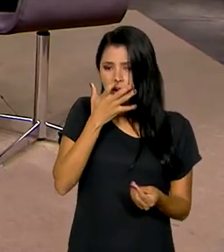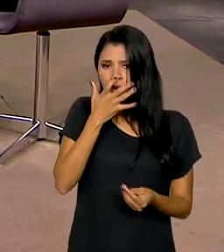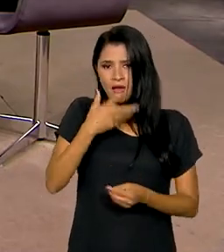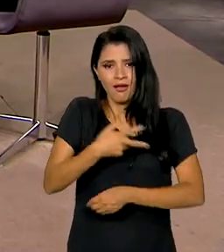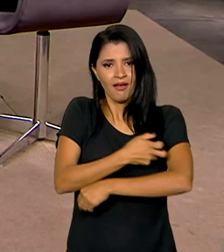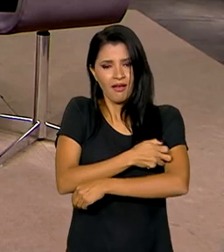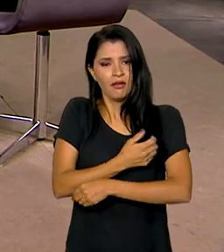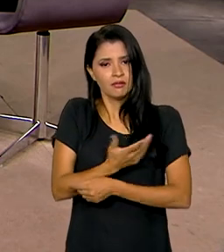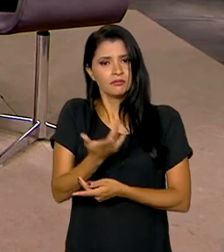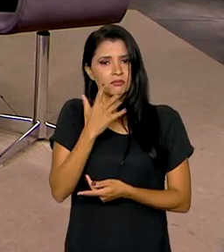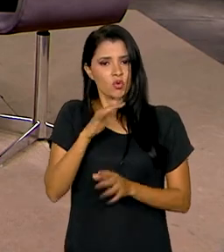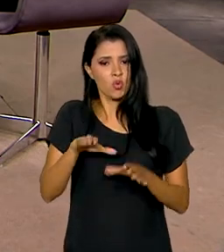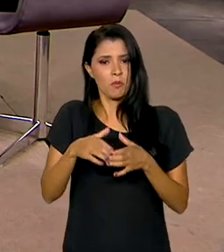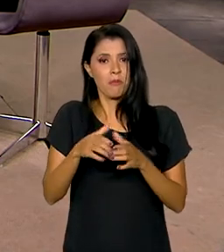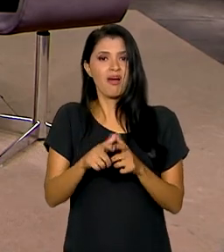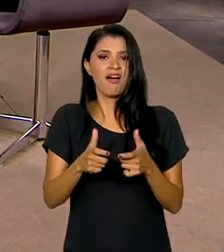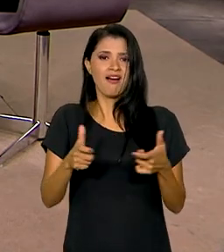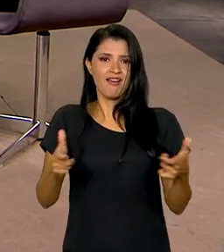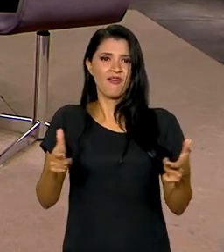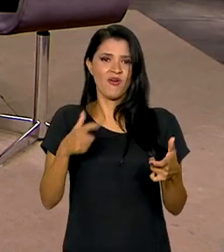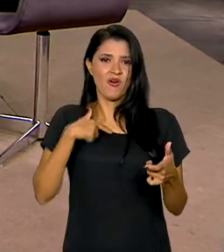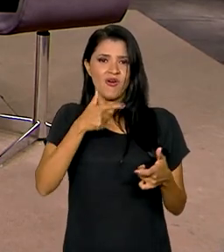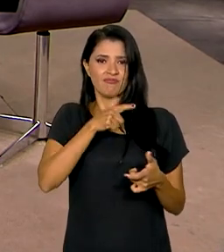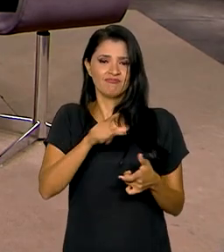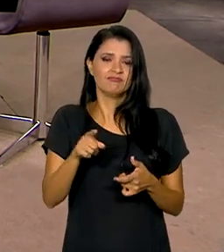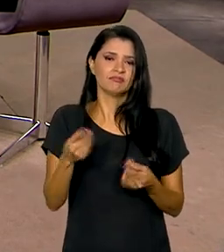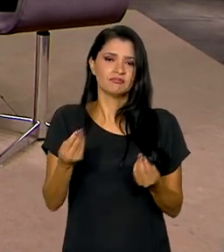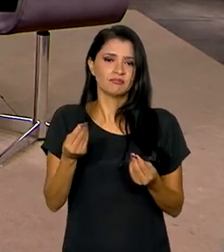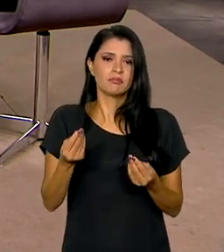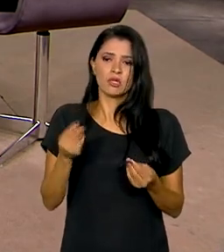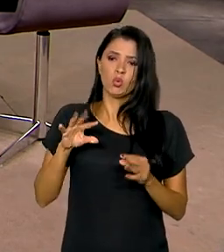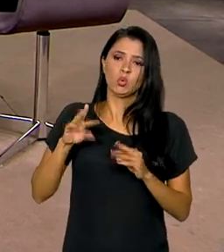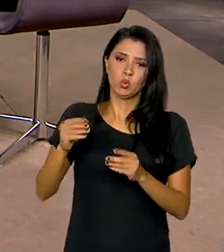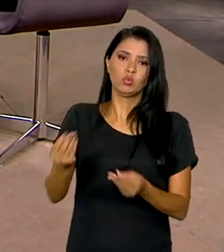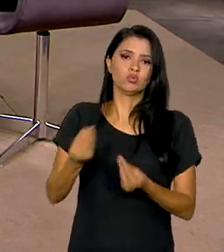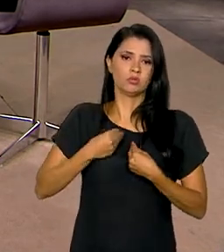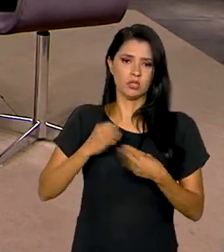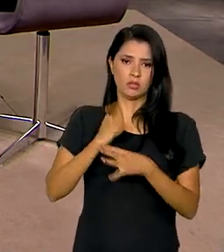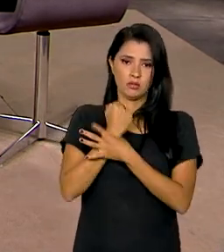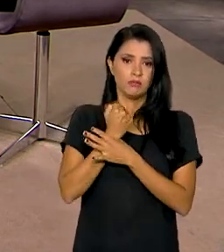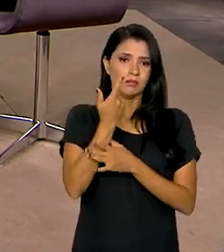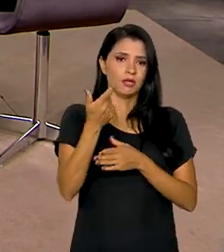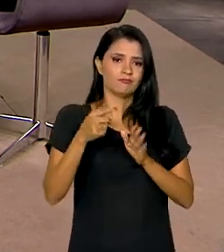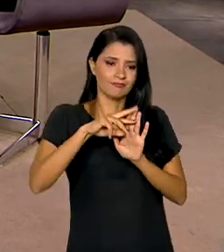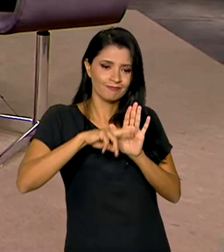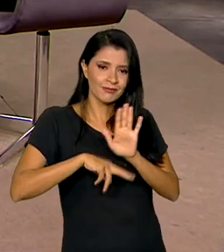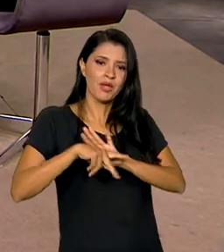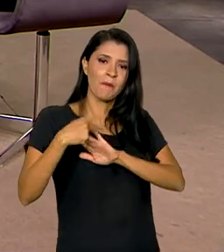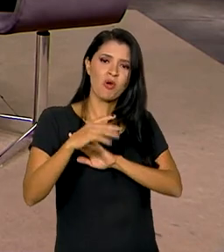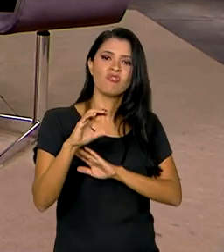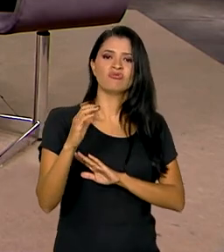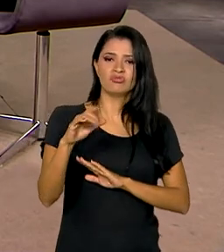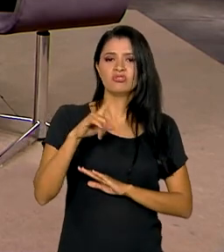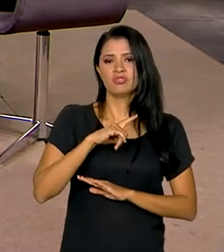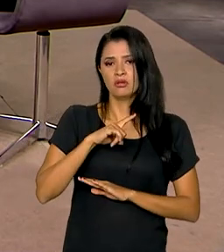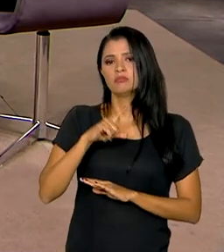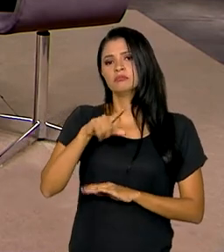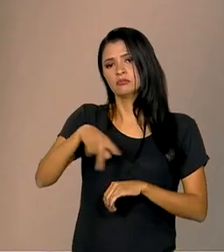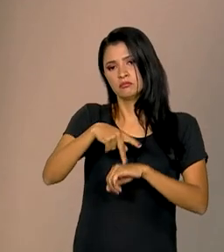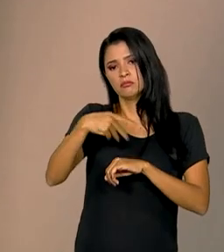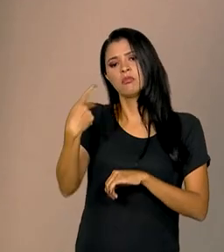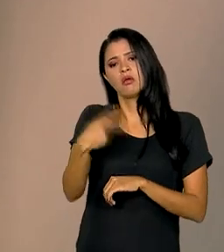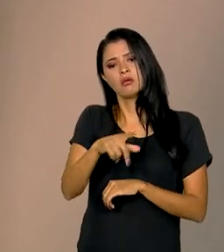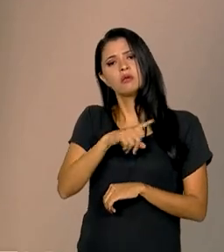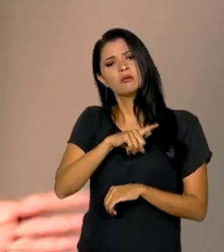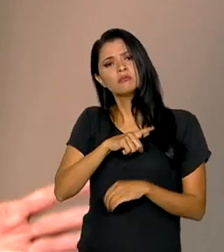né, num coletivo maior. Ou seja, com critérios nos dá mais segurança. Critérios científicos. Critérios científicos, num país que